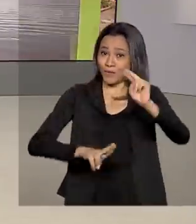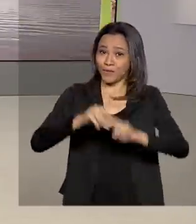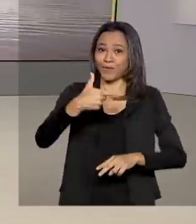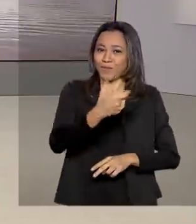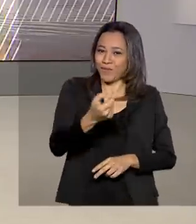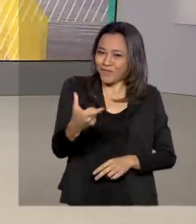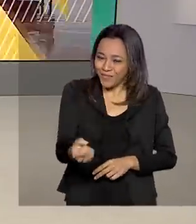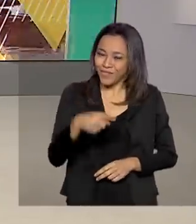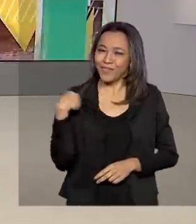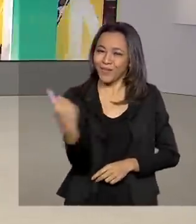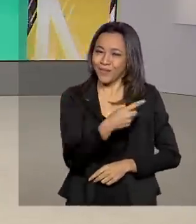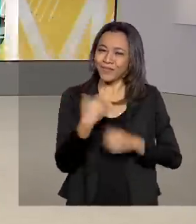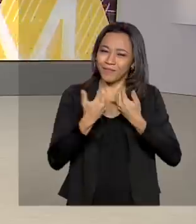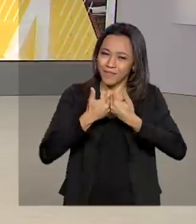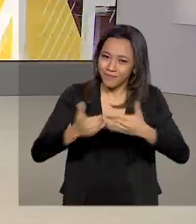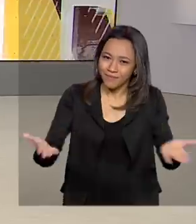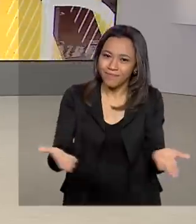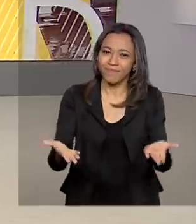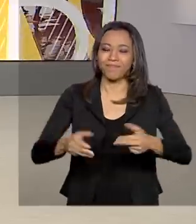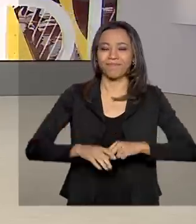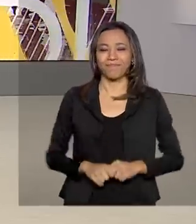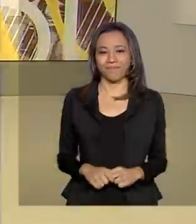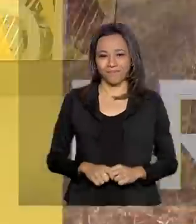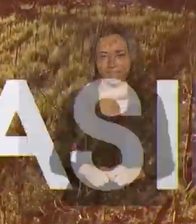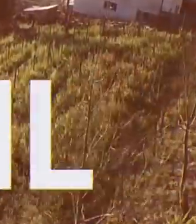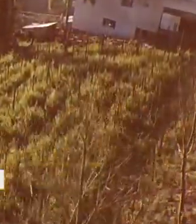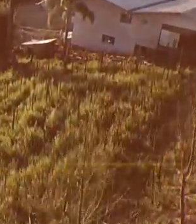de 2020. Brasil em Dia começa agora.